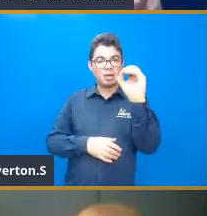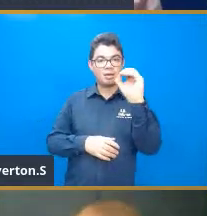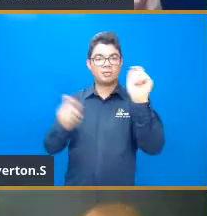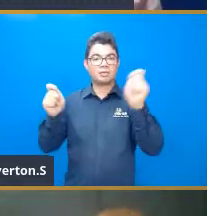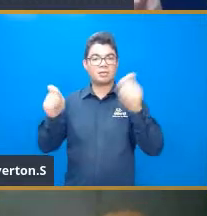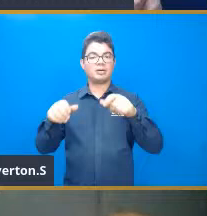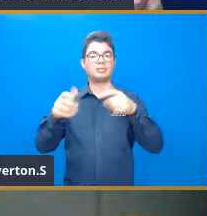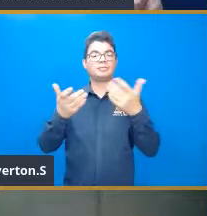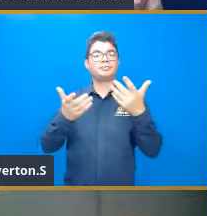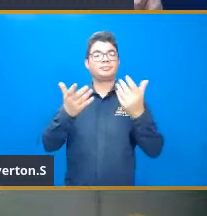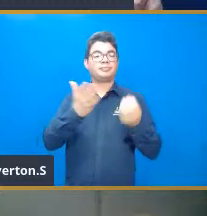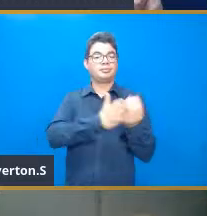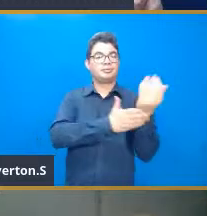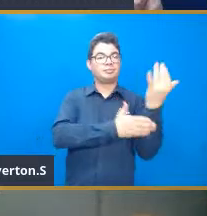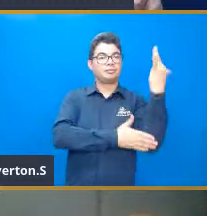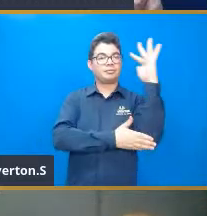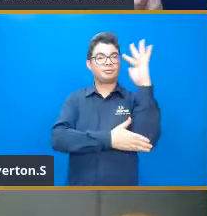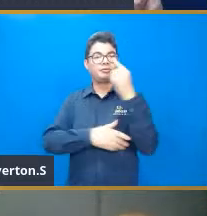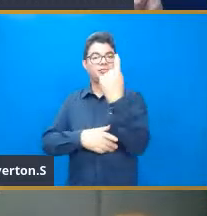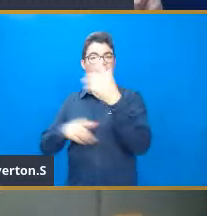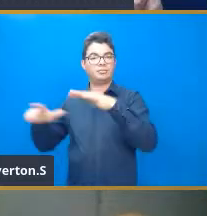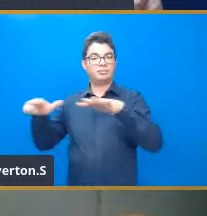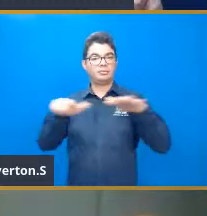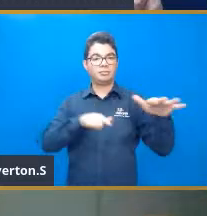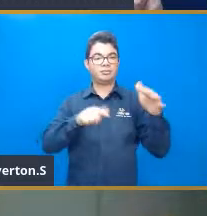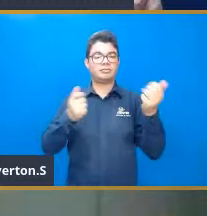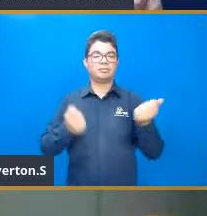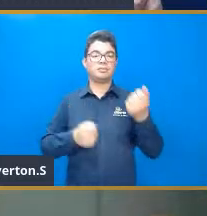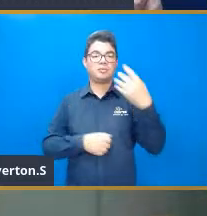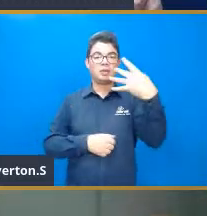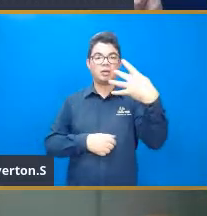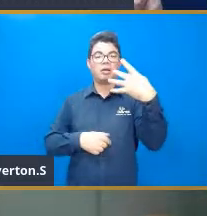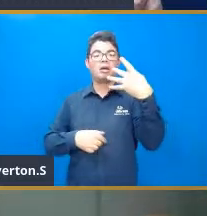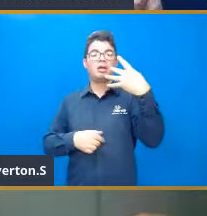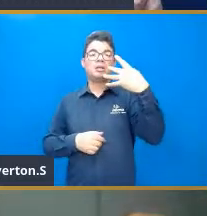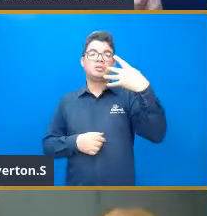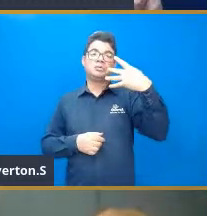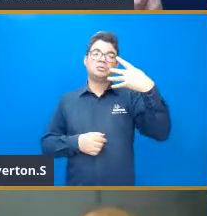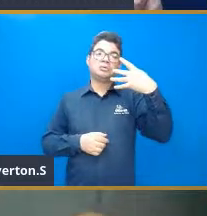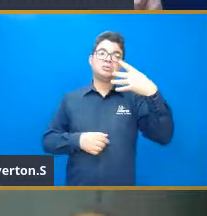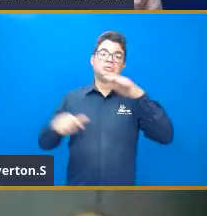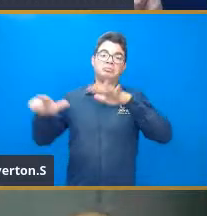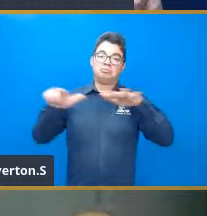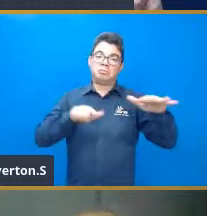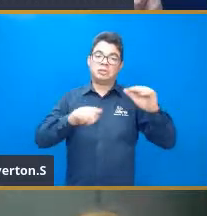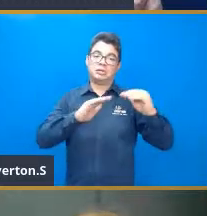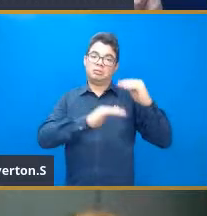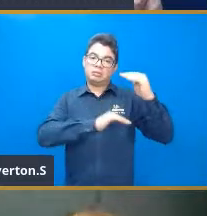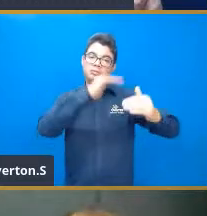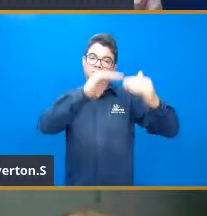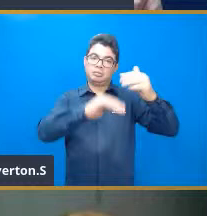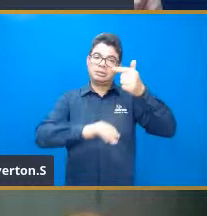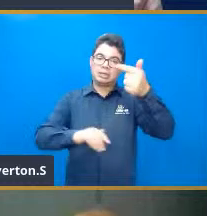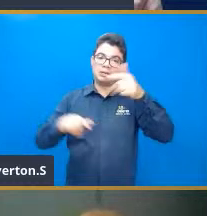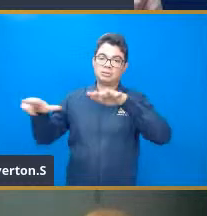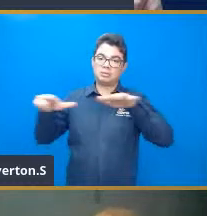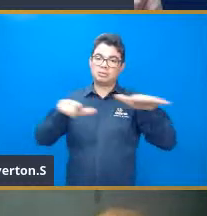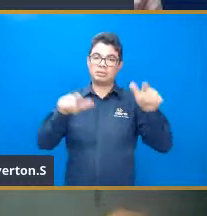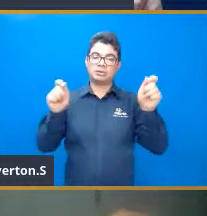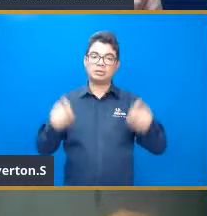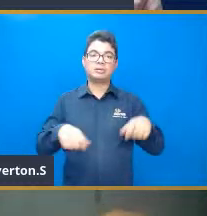tinha planta nenhuma ainda. Passou uma semana, já estava ali com 4 centímetros, depois 7 e assim por diante. A gente sabe que crescimento depende da